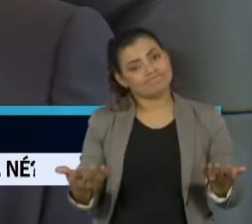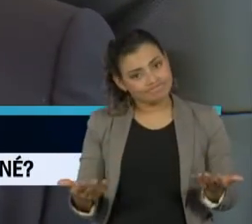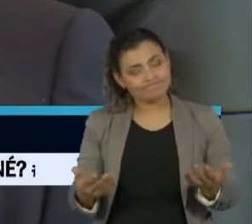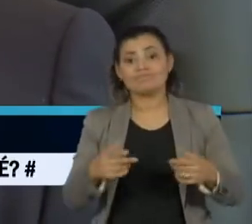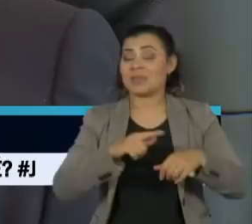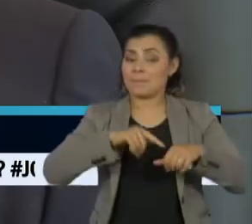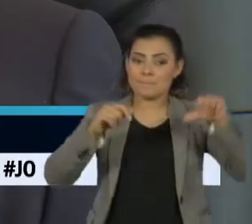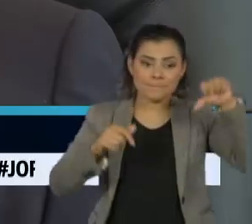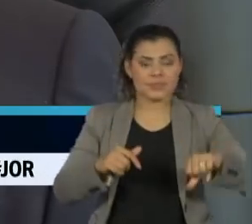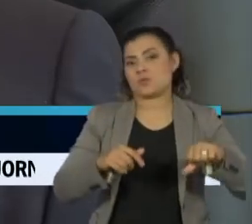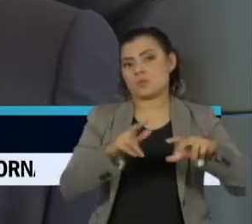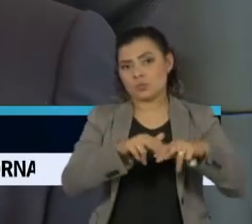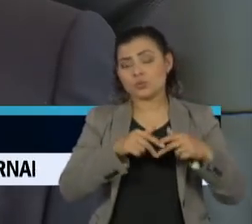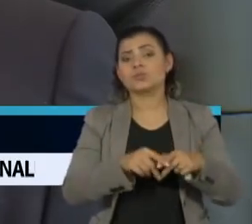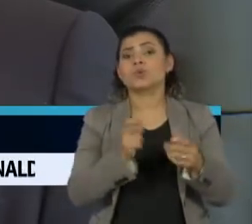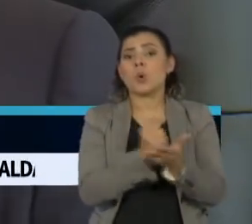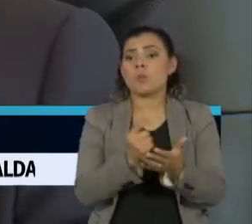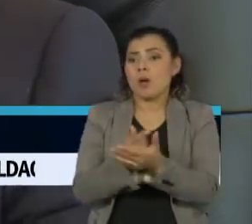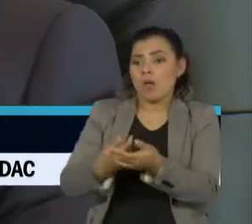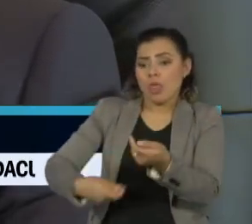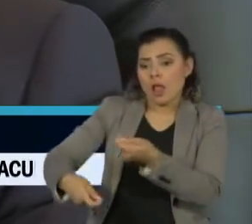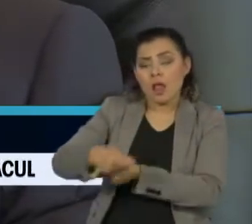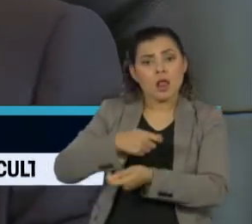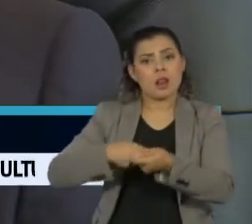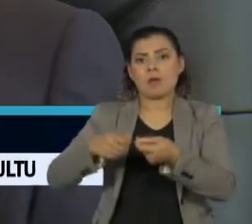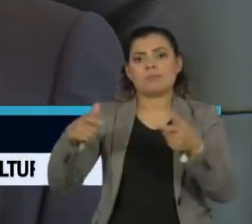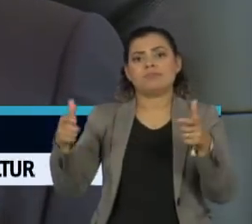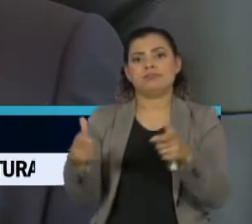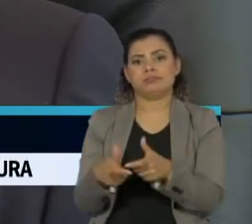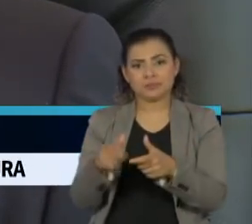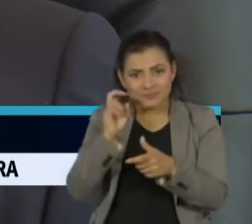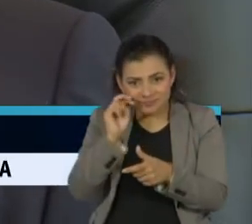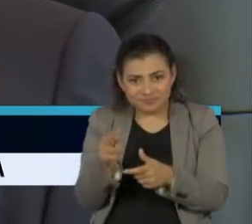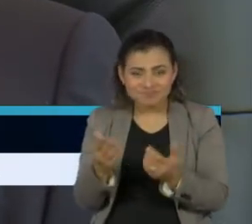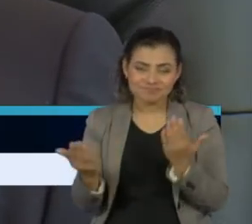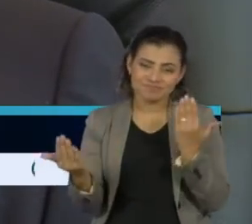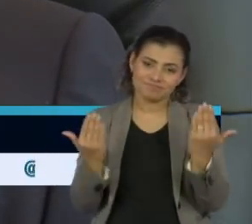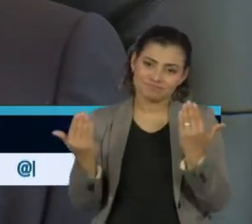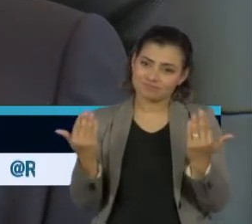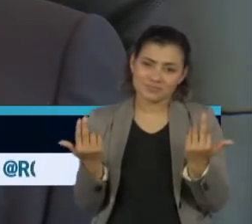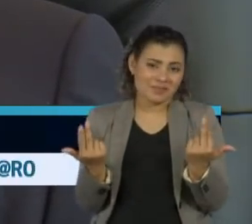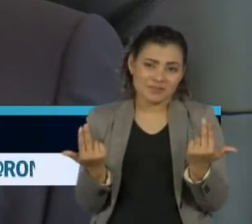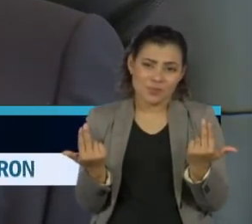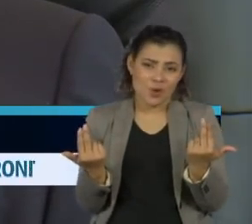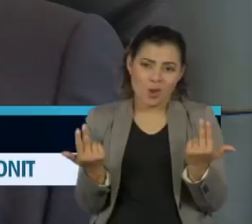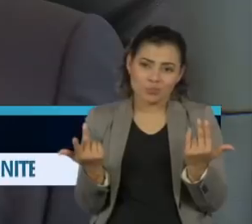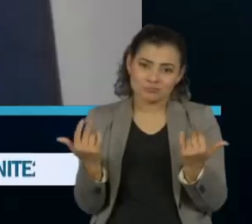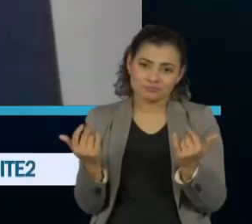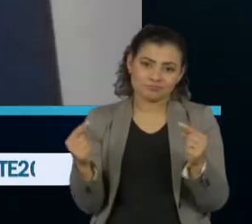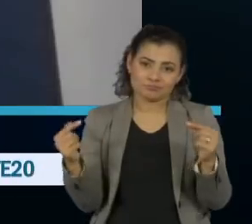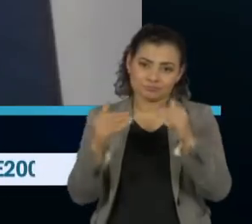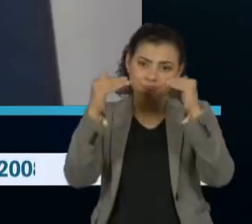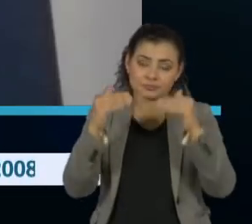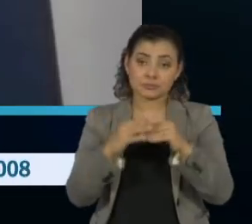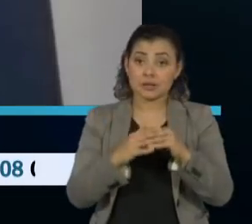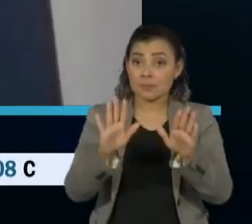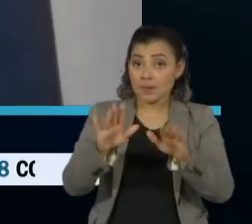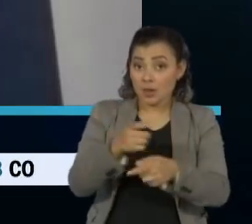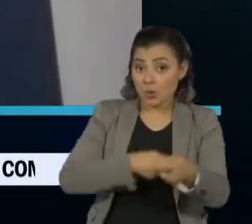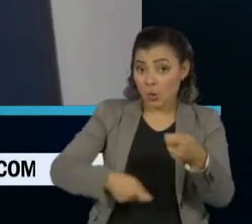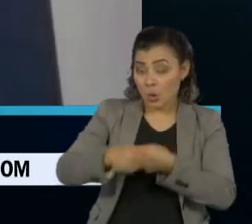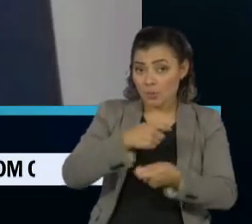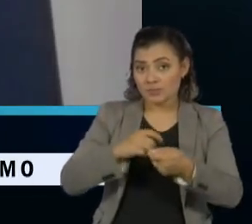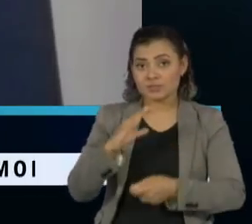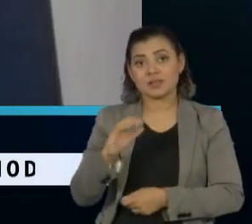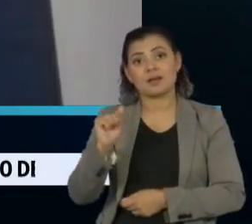uma queda de produto que, em última análise, as previsões são praticamente equivalentes. A economista Ana